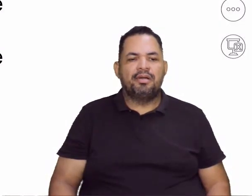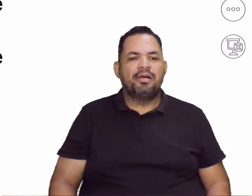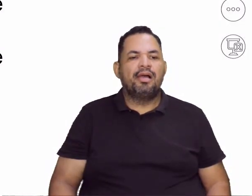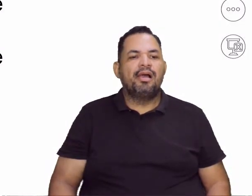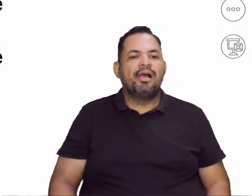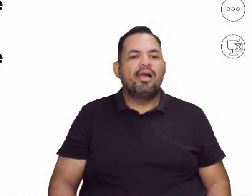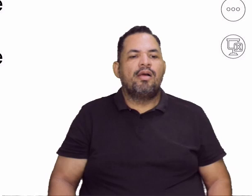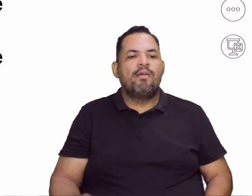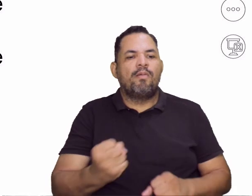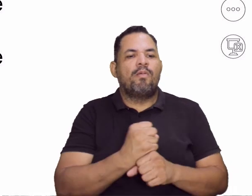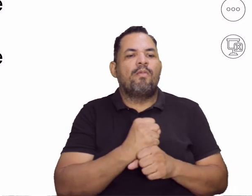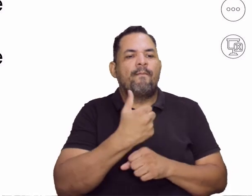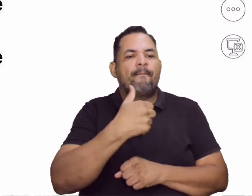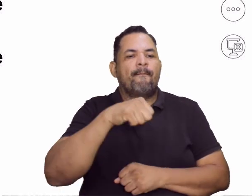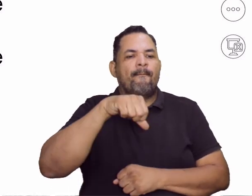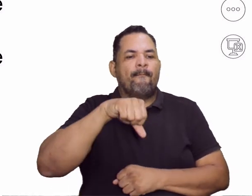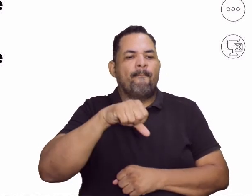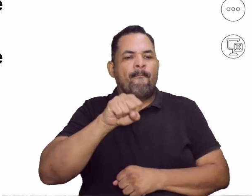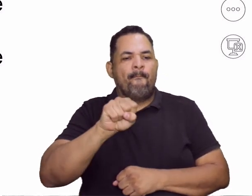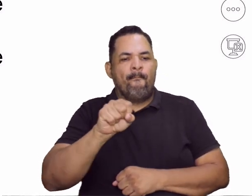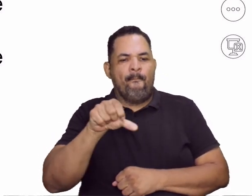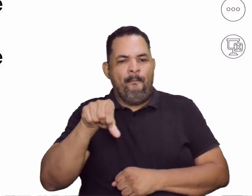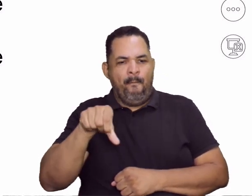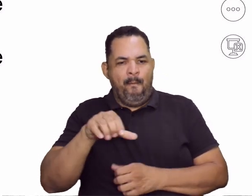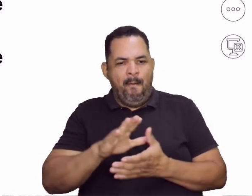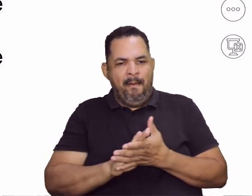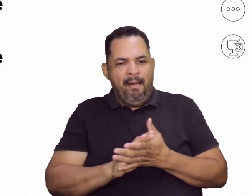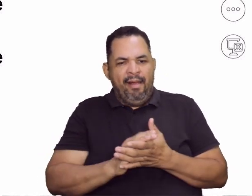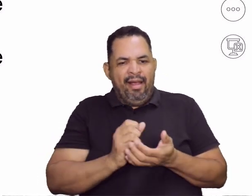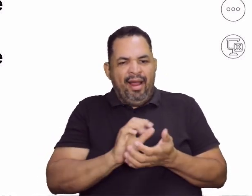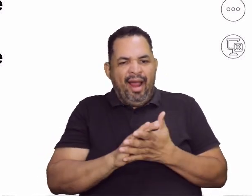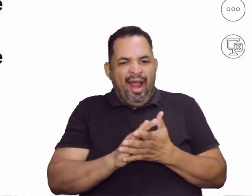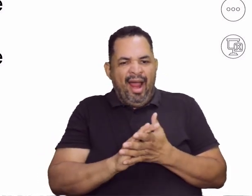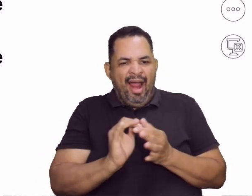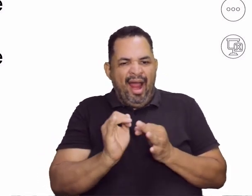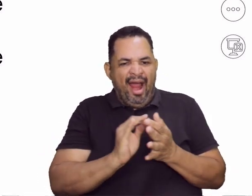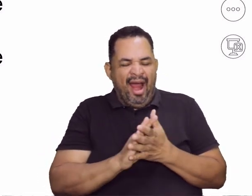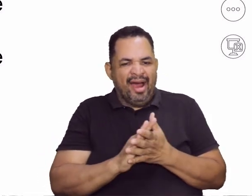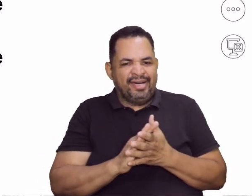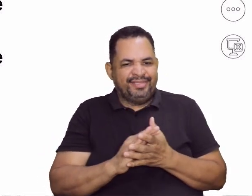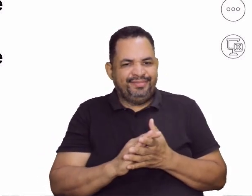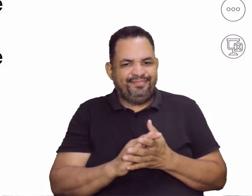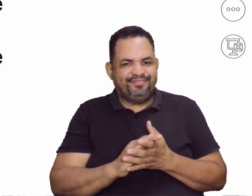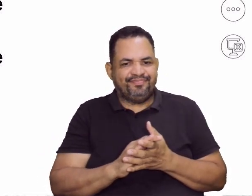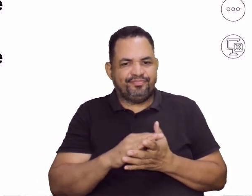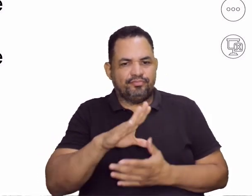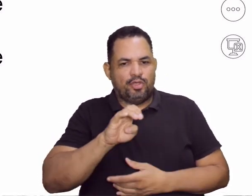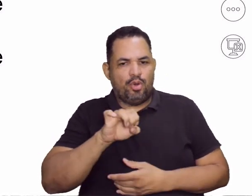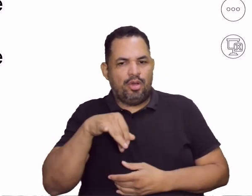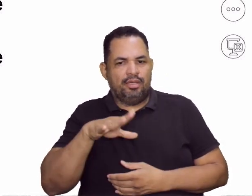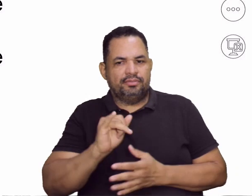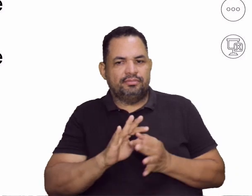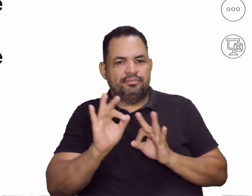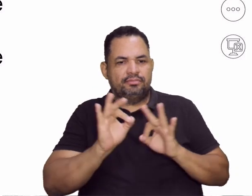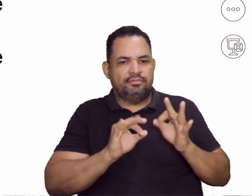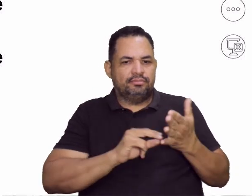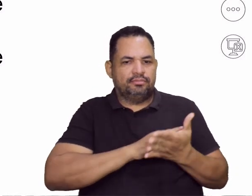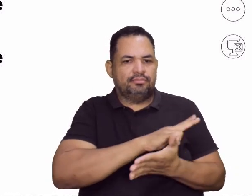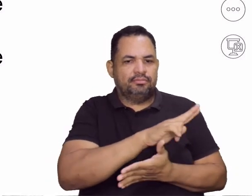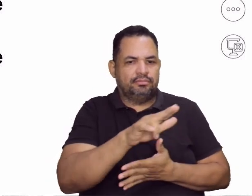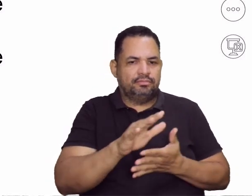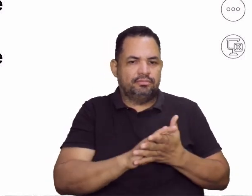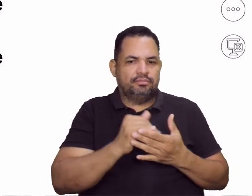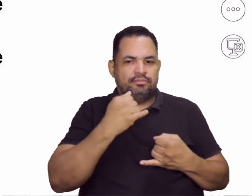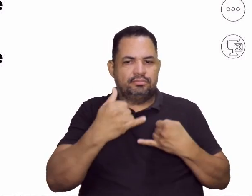E em 89, a gente tem Game Boy, um console portátil, que pode rodar aí diversos jogos,